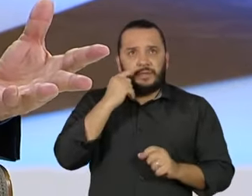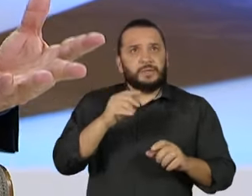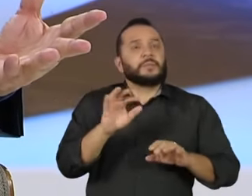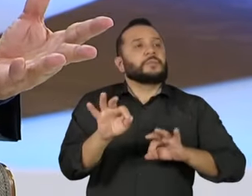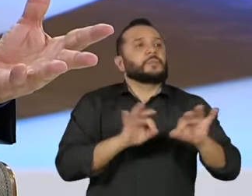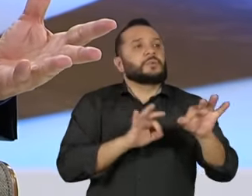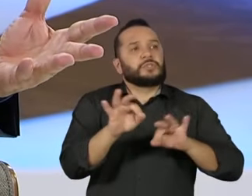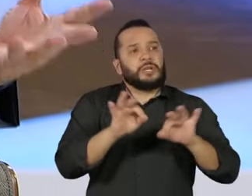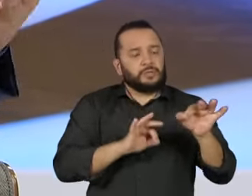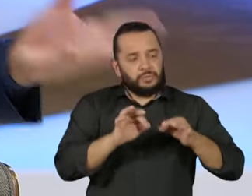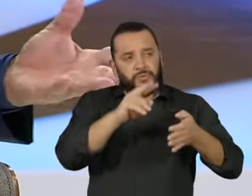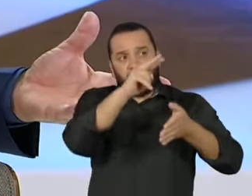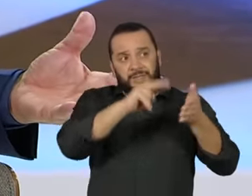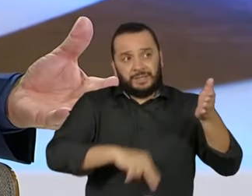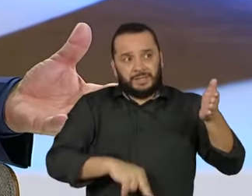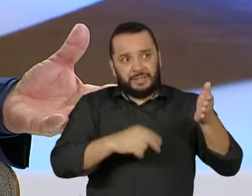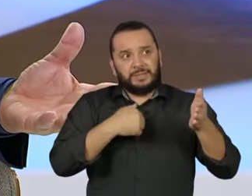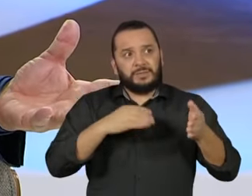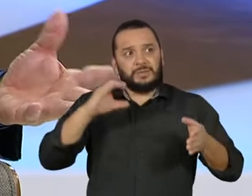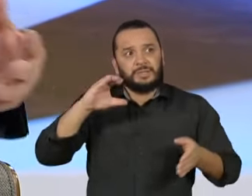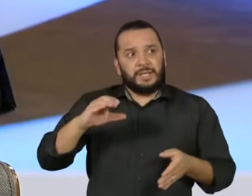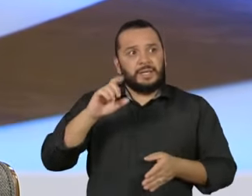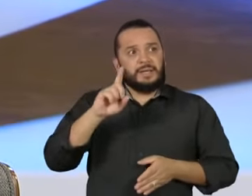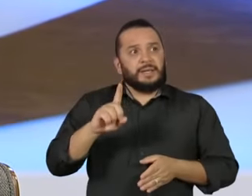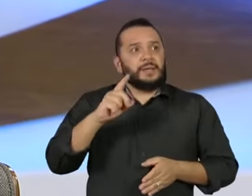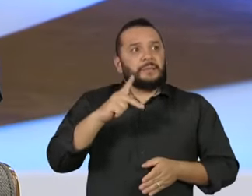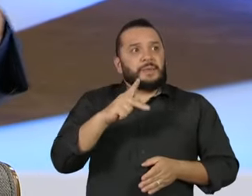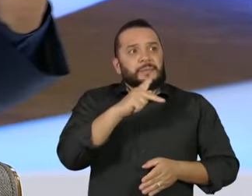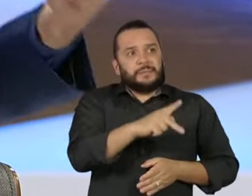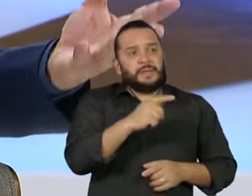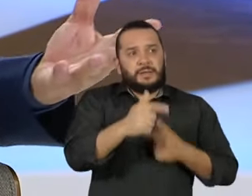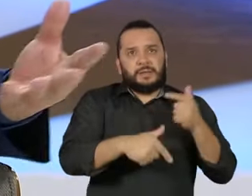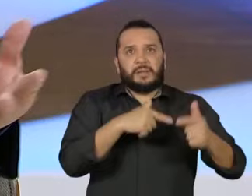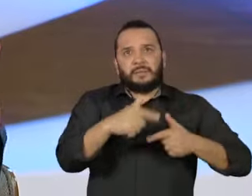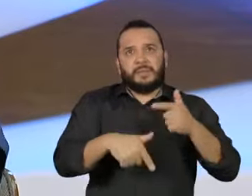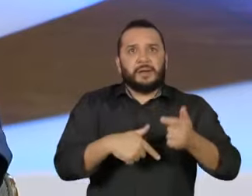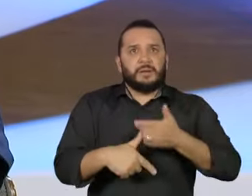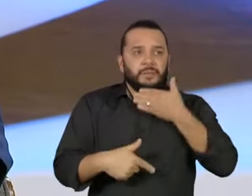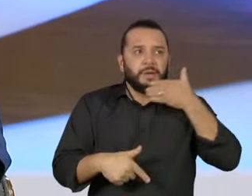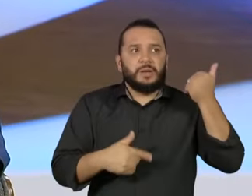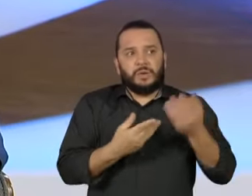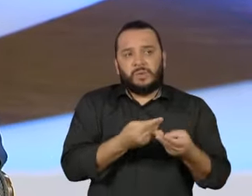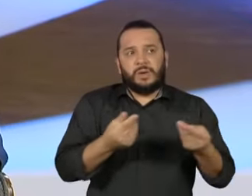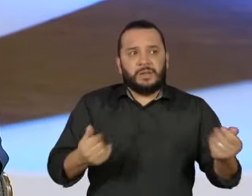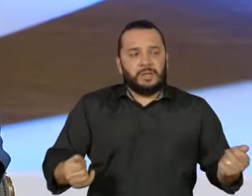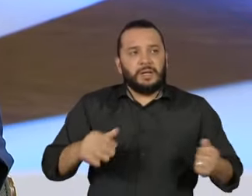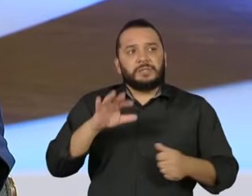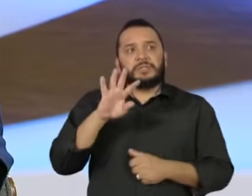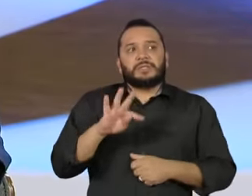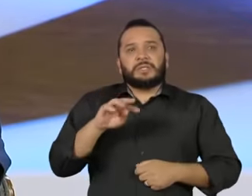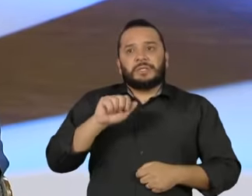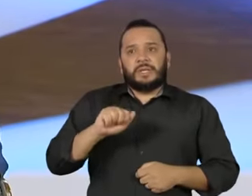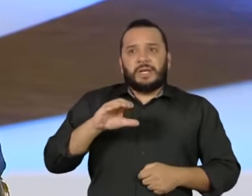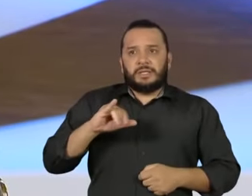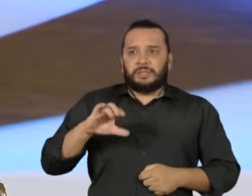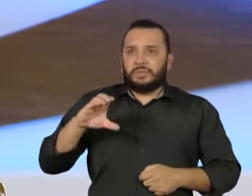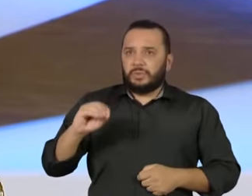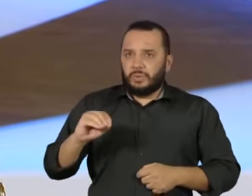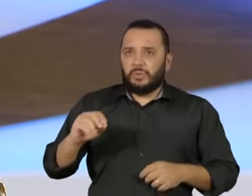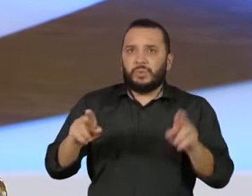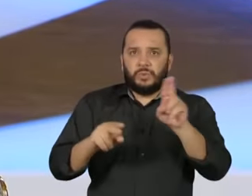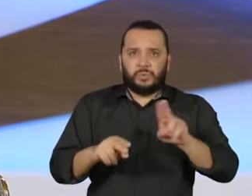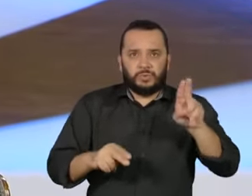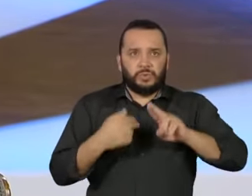elaborado pelo CDPP. Quer dizer, um trabalho da melhor qualidade que o Tasso Gereçal, o senador Tasso Gereçal, usou, inclusive, na